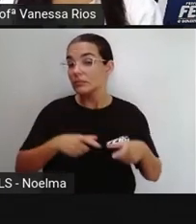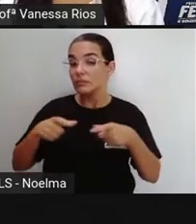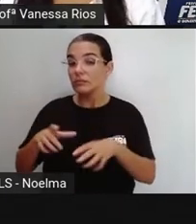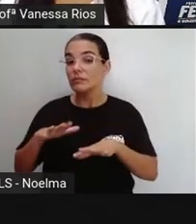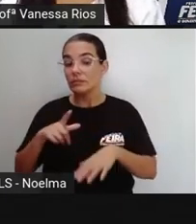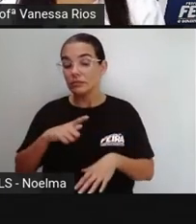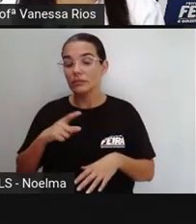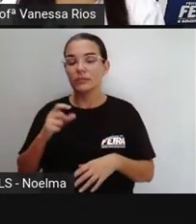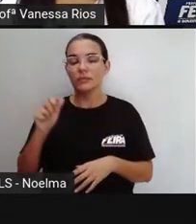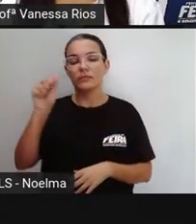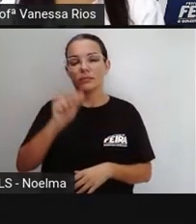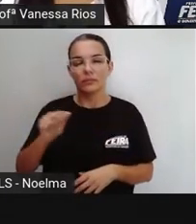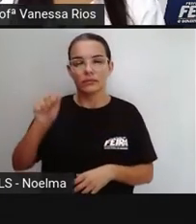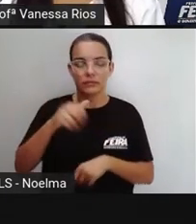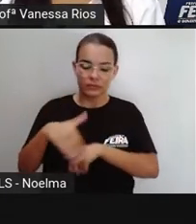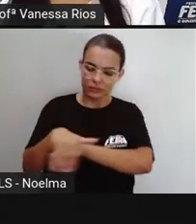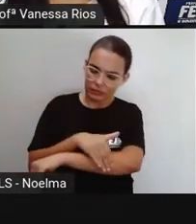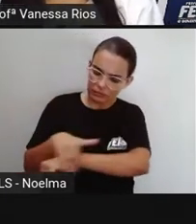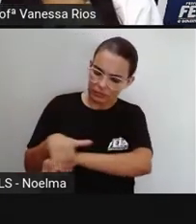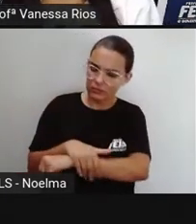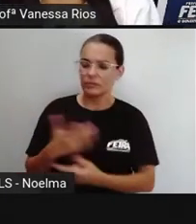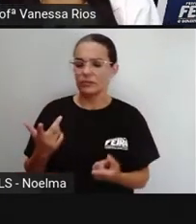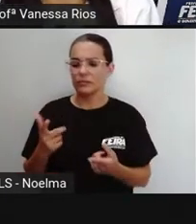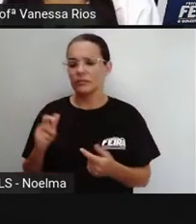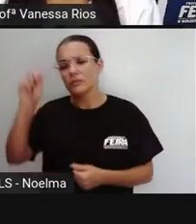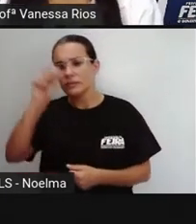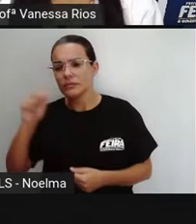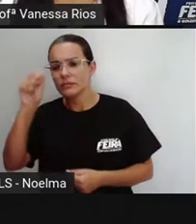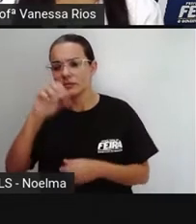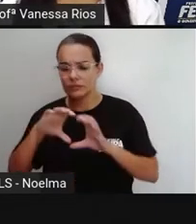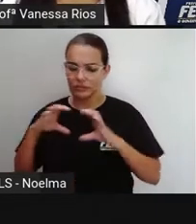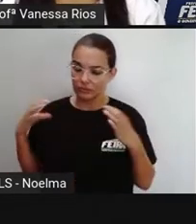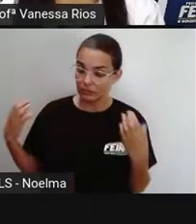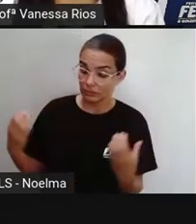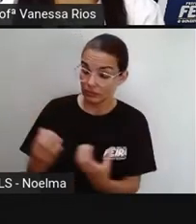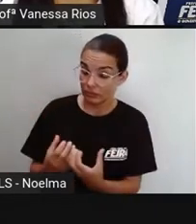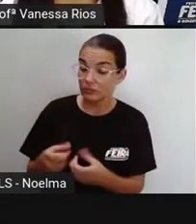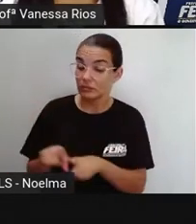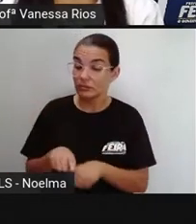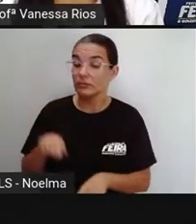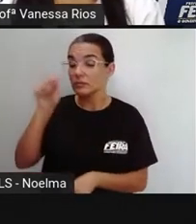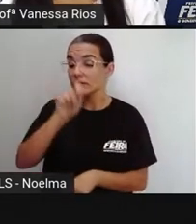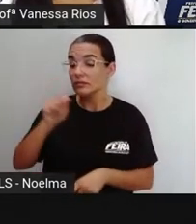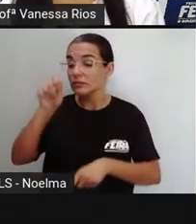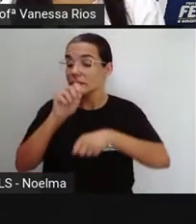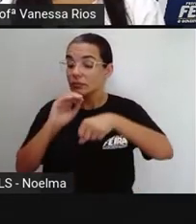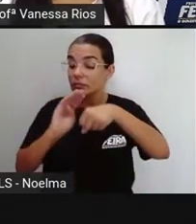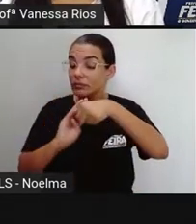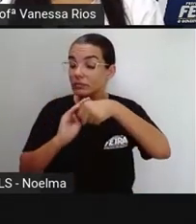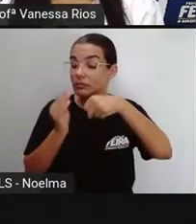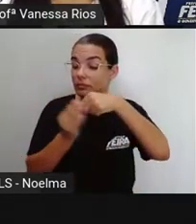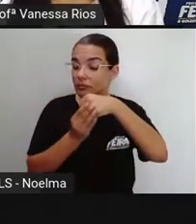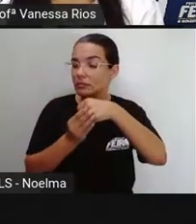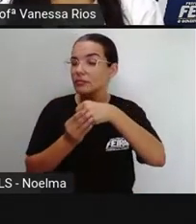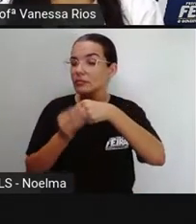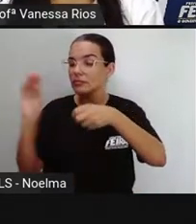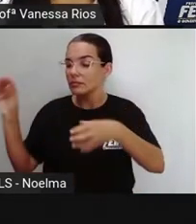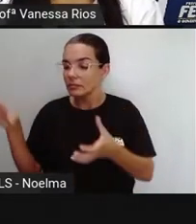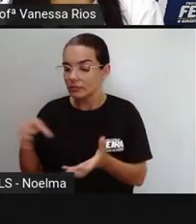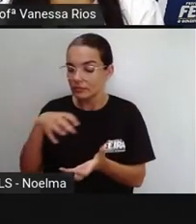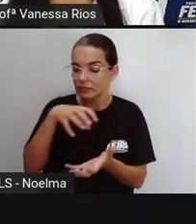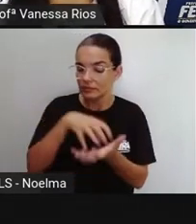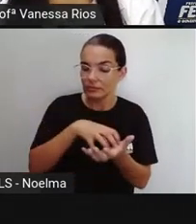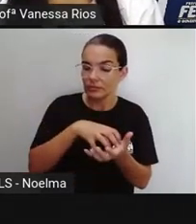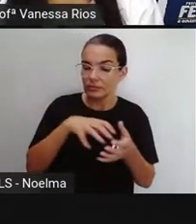associações de uma rua, associações de um condomínio e as associações de bairro, que vão incluir aí o espaço territorial